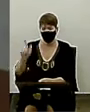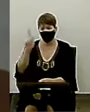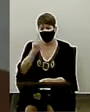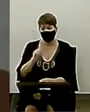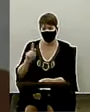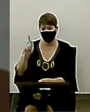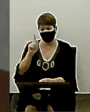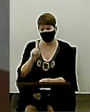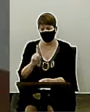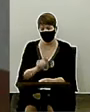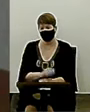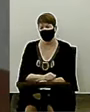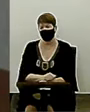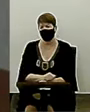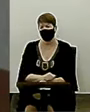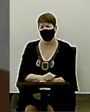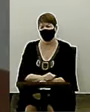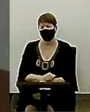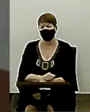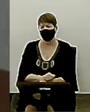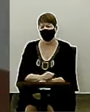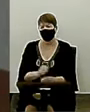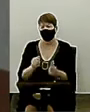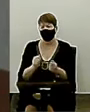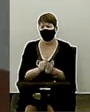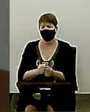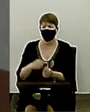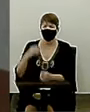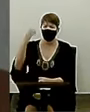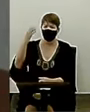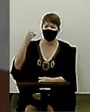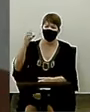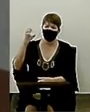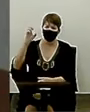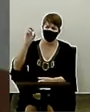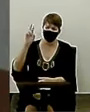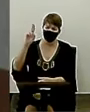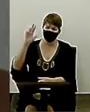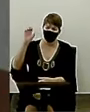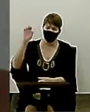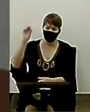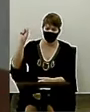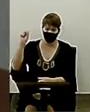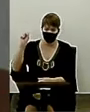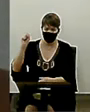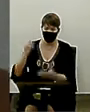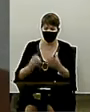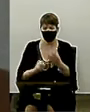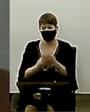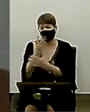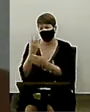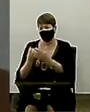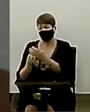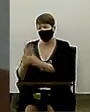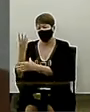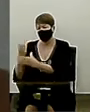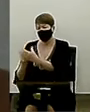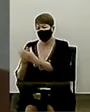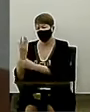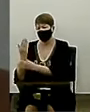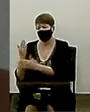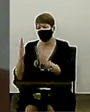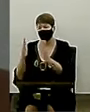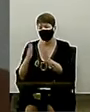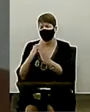ali na região do Vale de São Patrício, ele praticamente plantou todas as igrejas presbiterianas que tem lá. Umas 15.